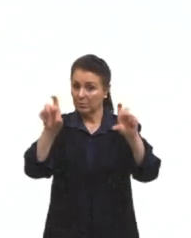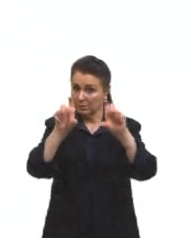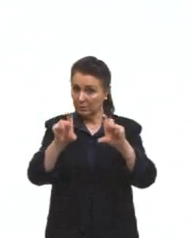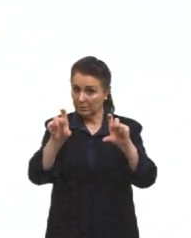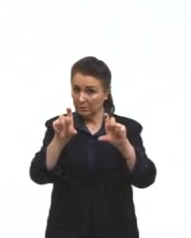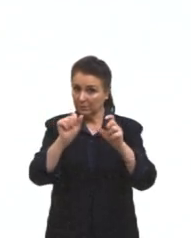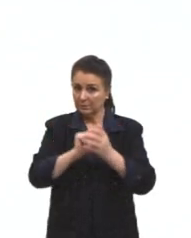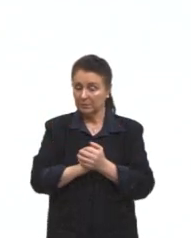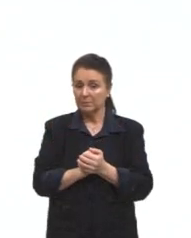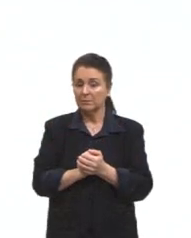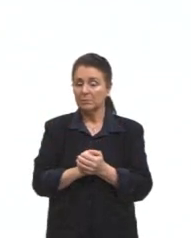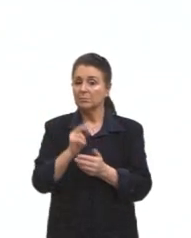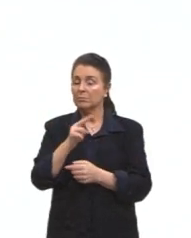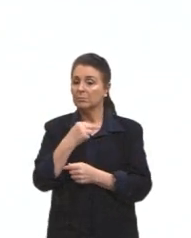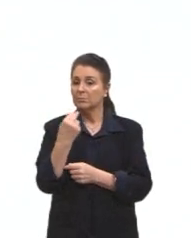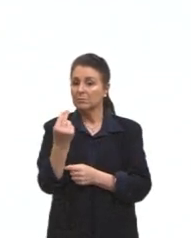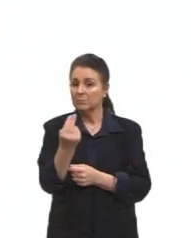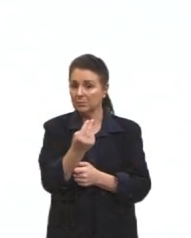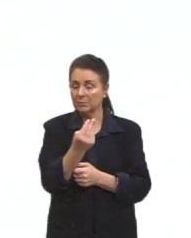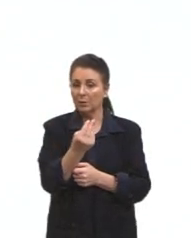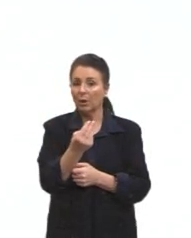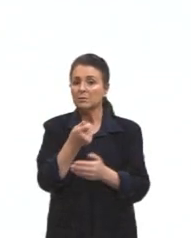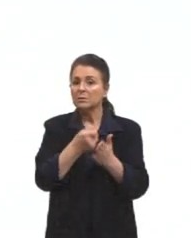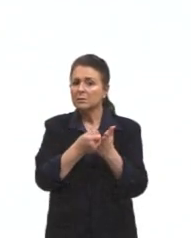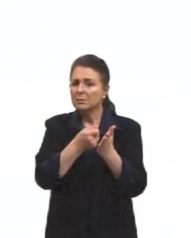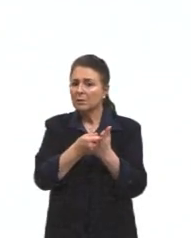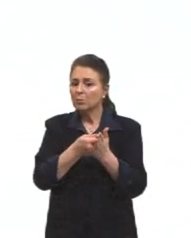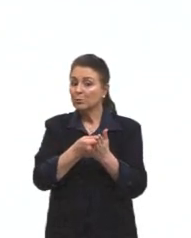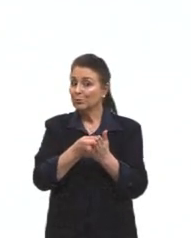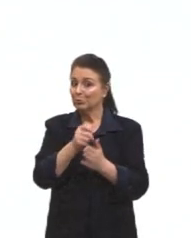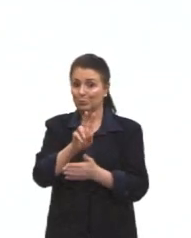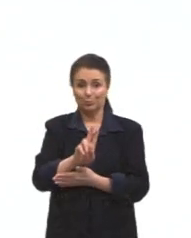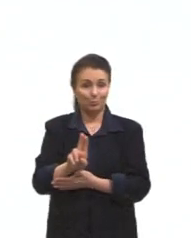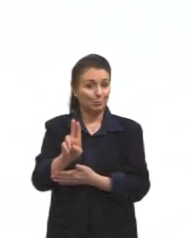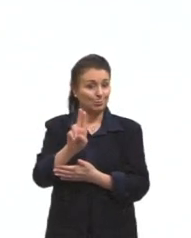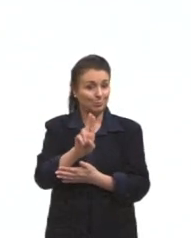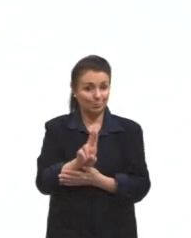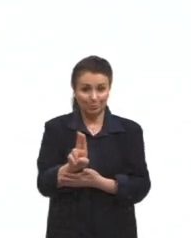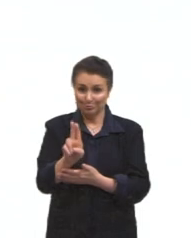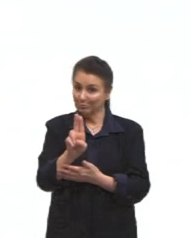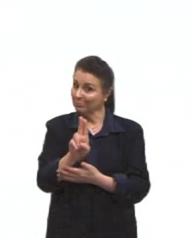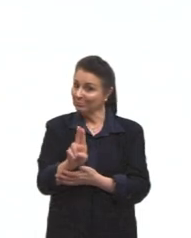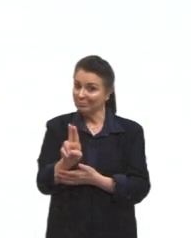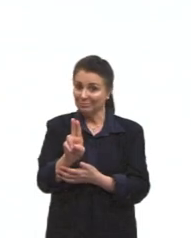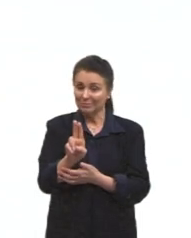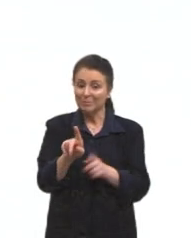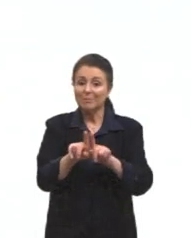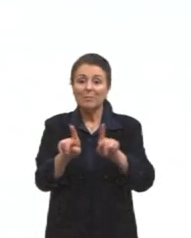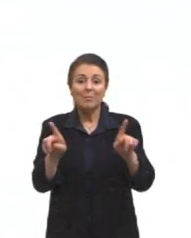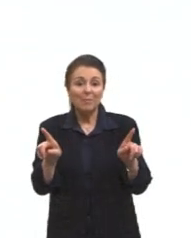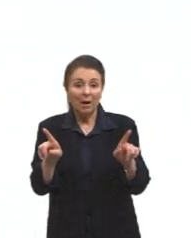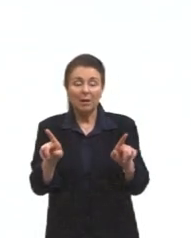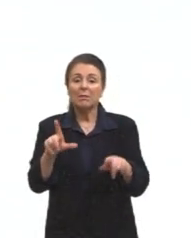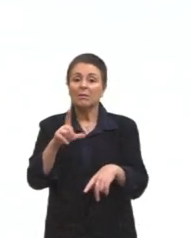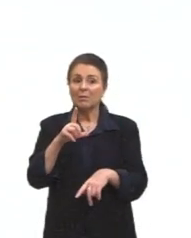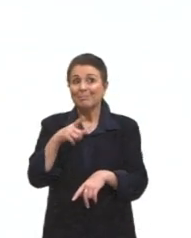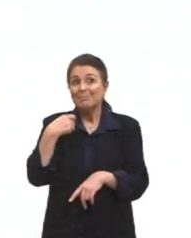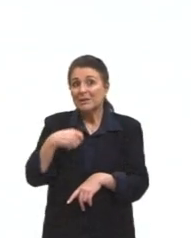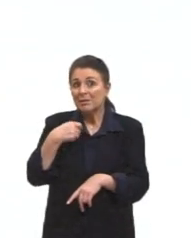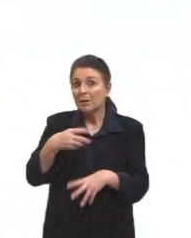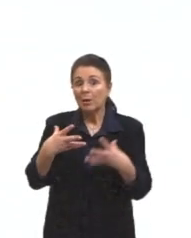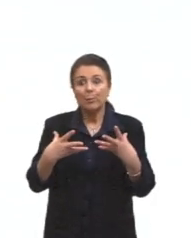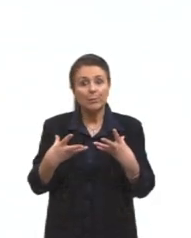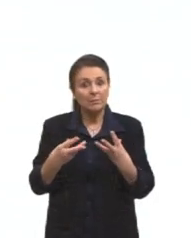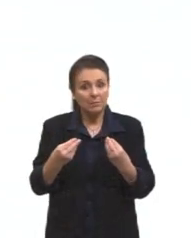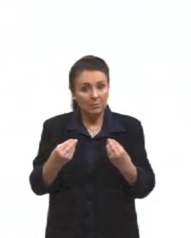nós fazemos? Nós tentamos não usar, né, prof? Tentamos não usar. É isso aí. Mas, se houver a necessidade,